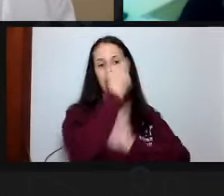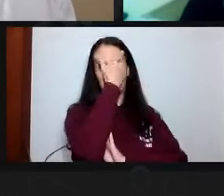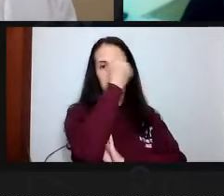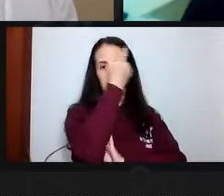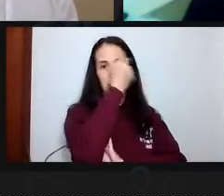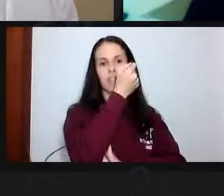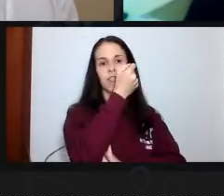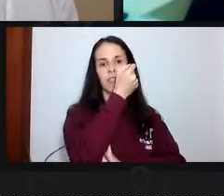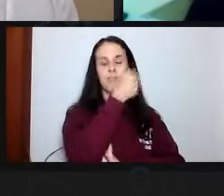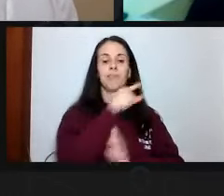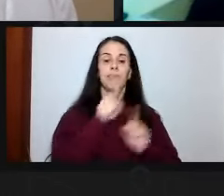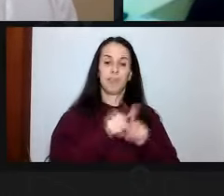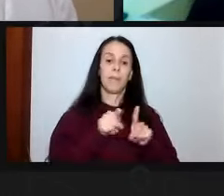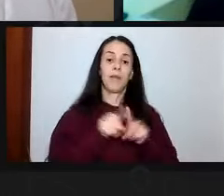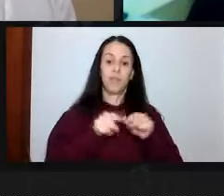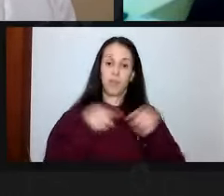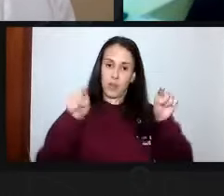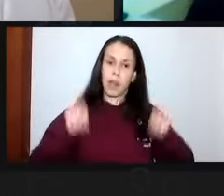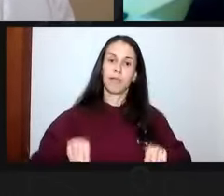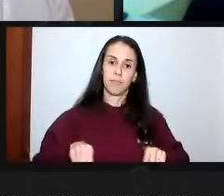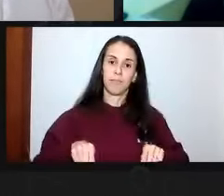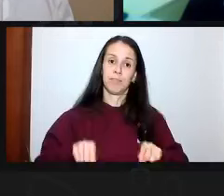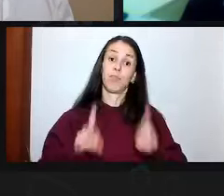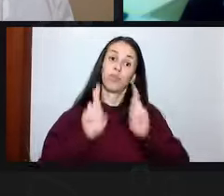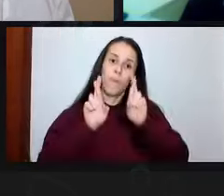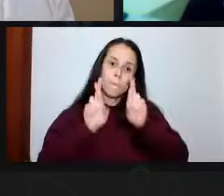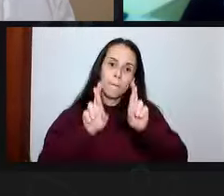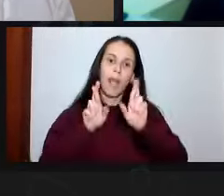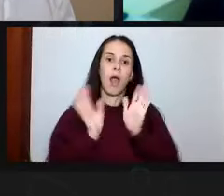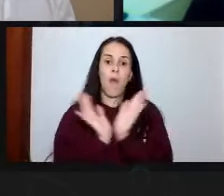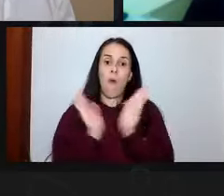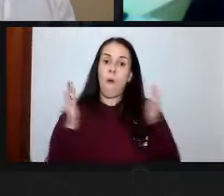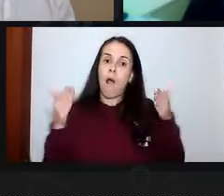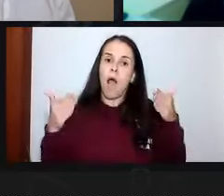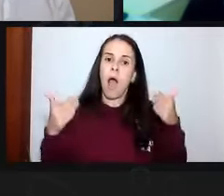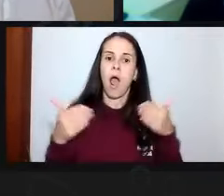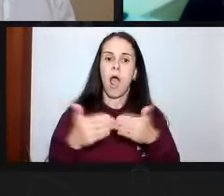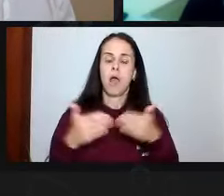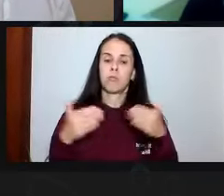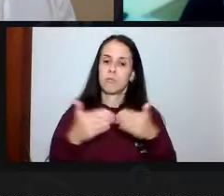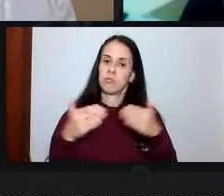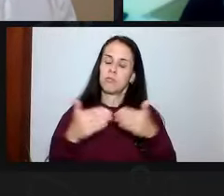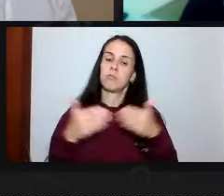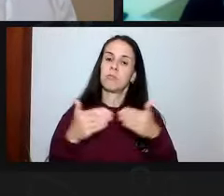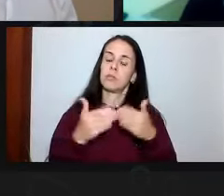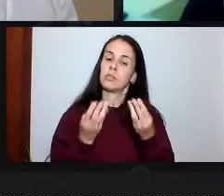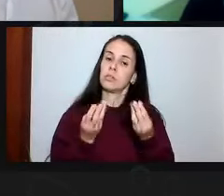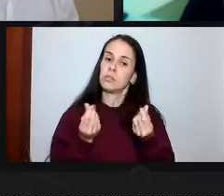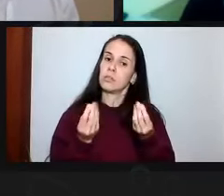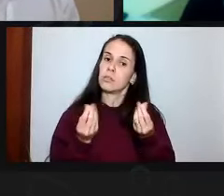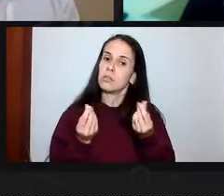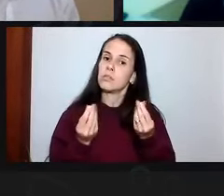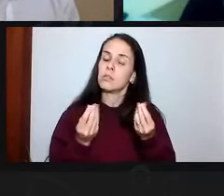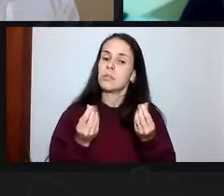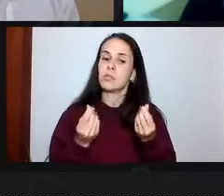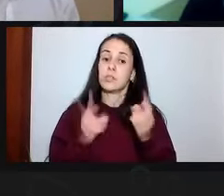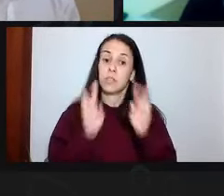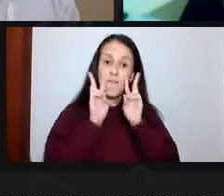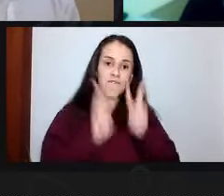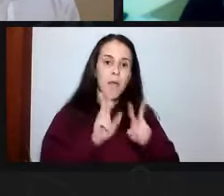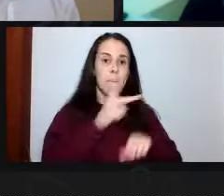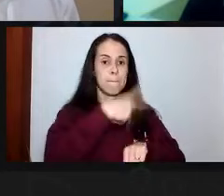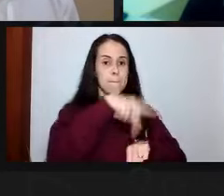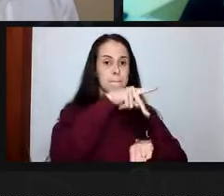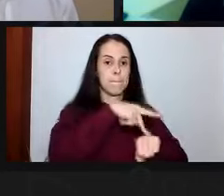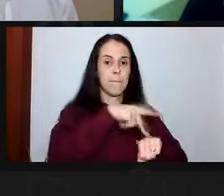Logicamente, eu espero que o Congresso também tenha a sensibilidade de olhar pelo país, não olhar